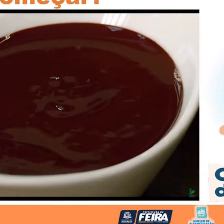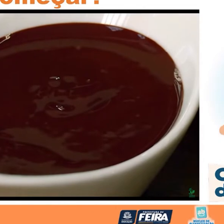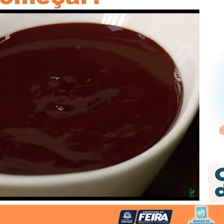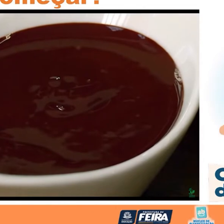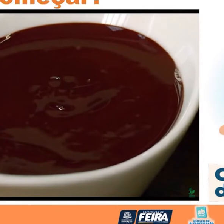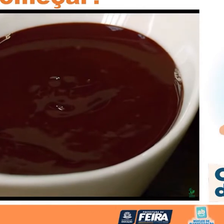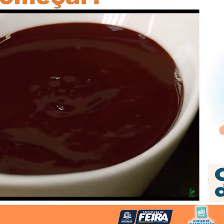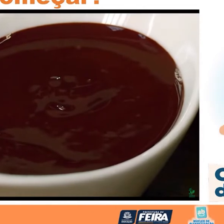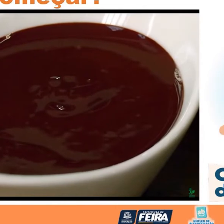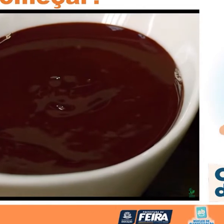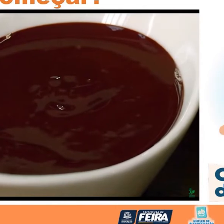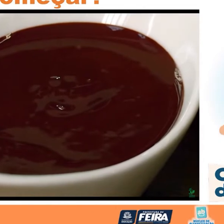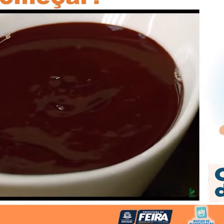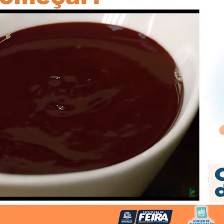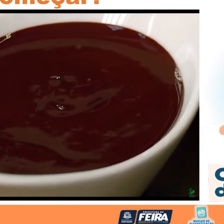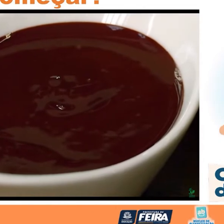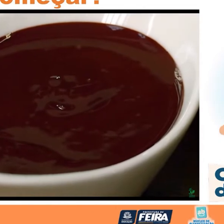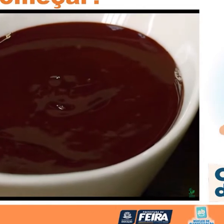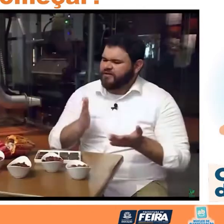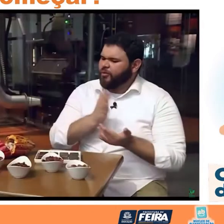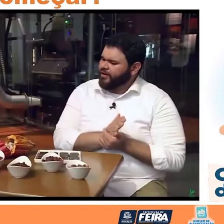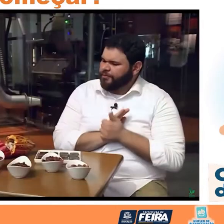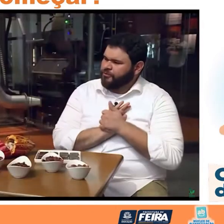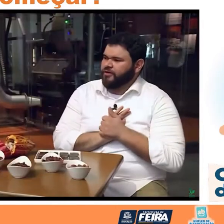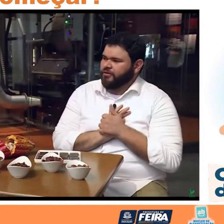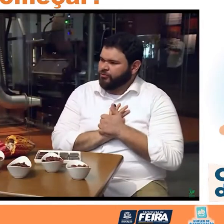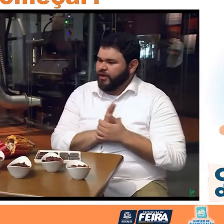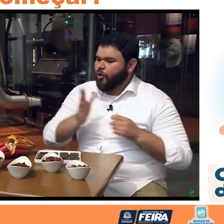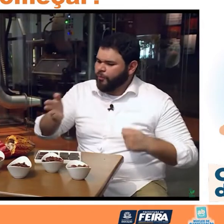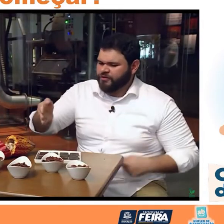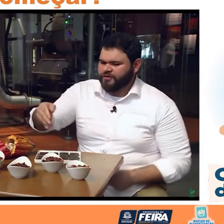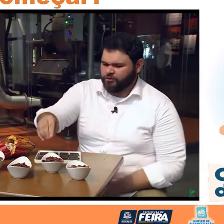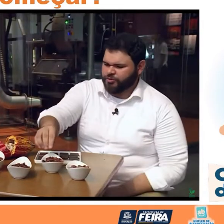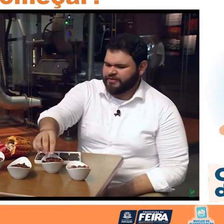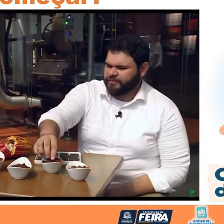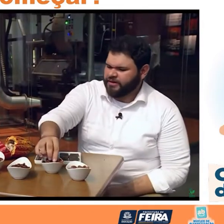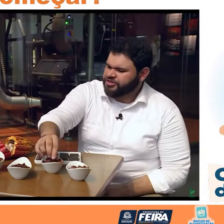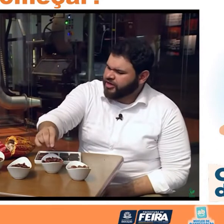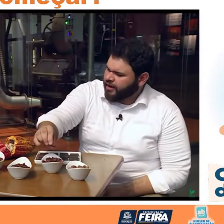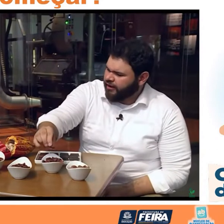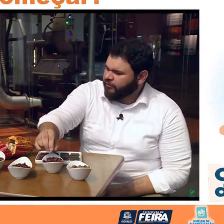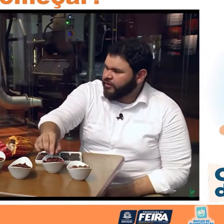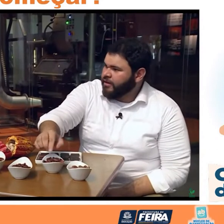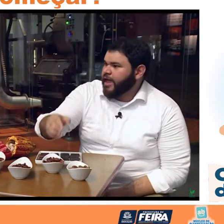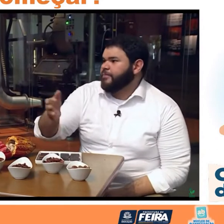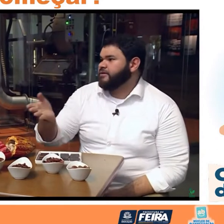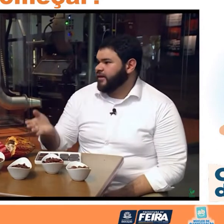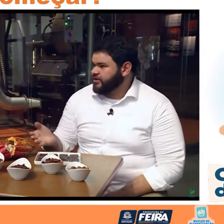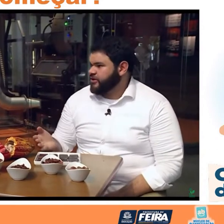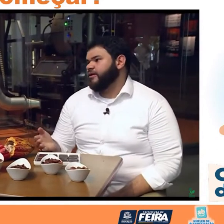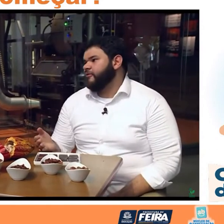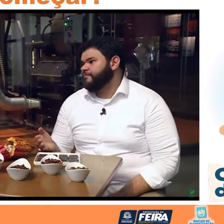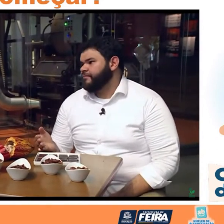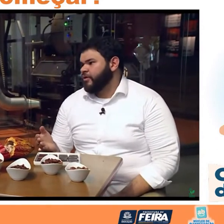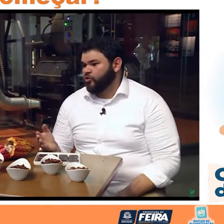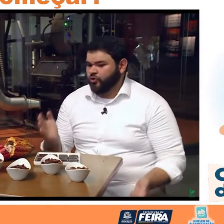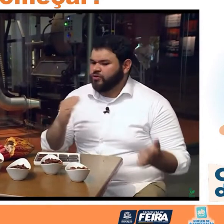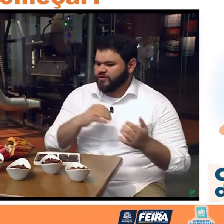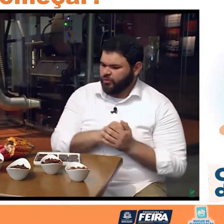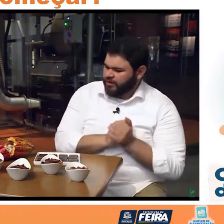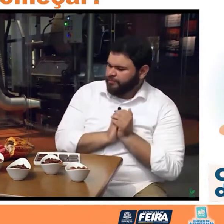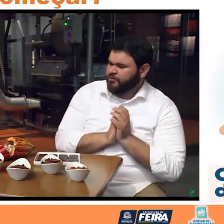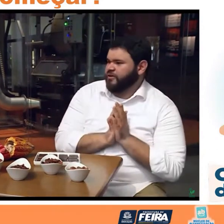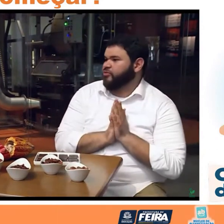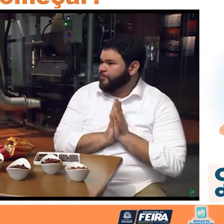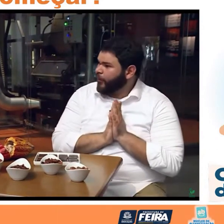Simplesmente a moagem. Fica líquido assim. Fica líquido assim, porque 50% da composição de uma semente de cacau é manteiga de cacau. Os